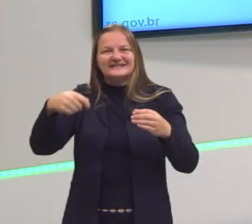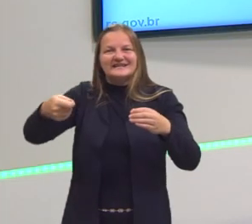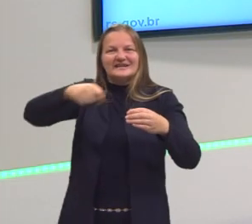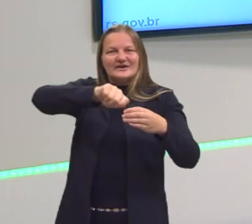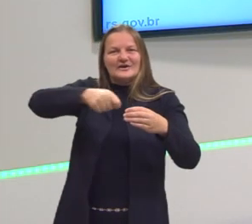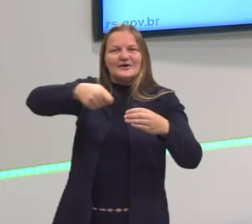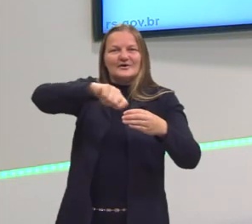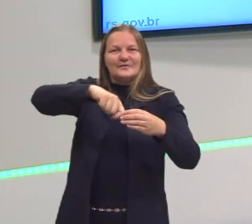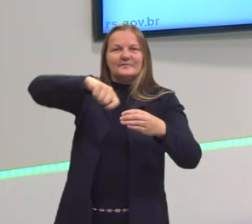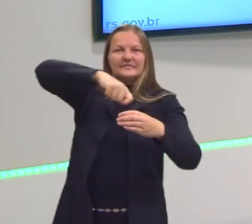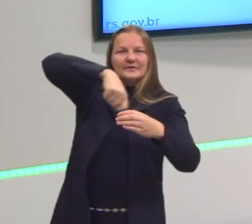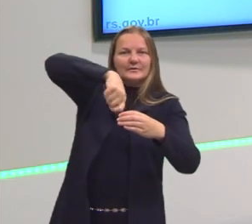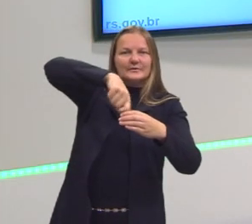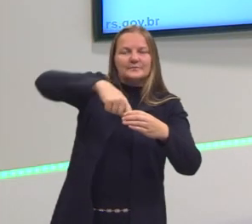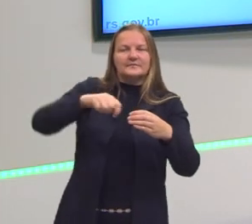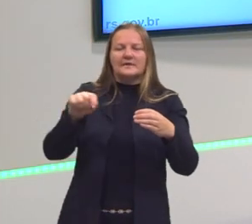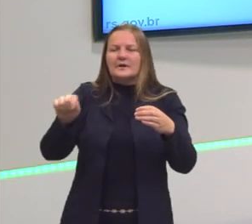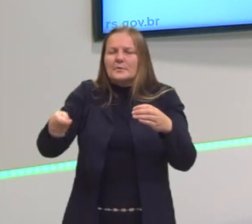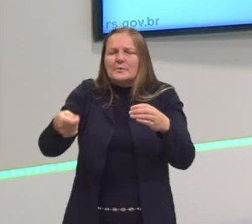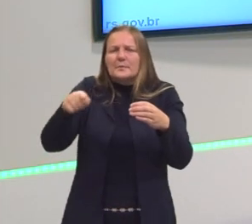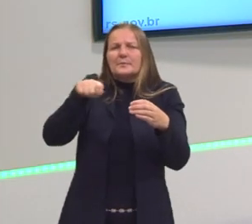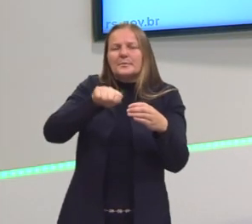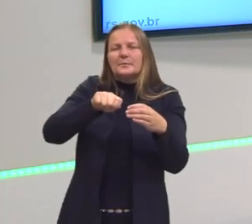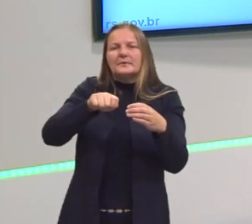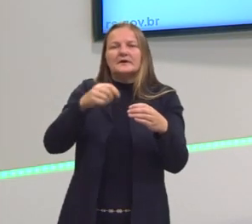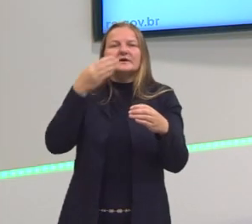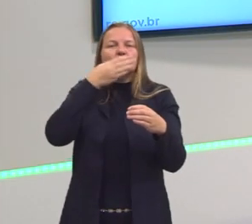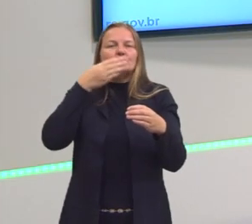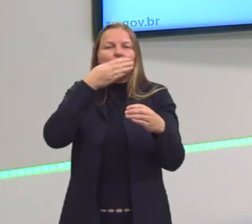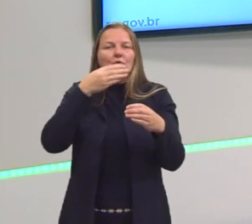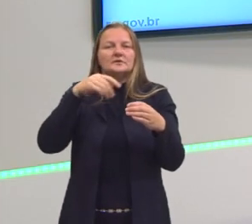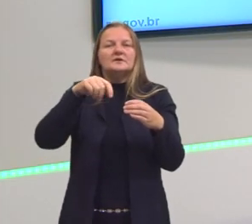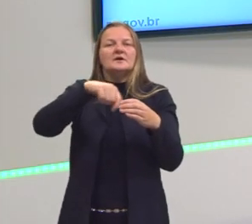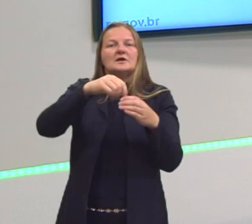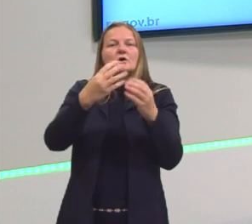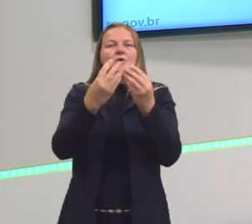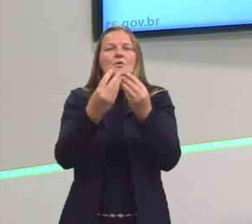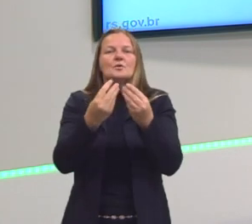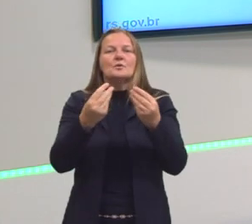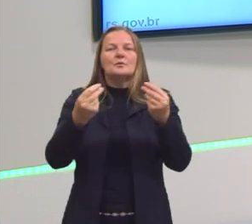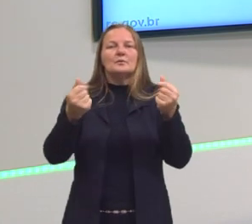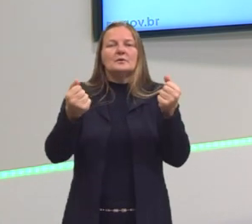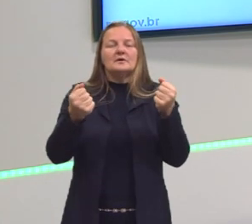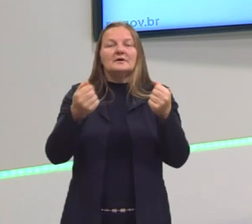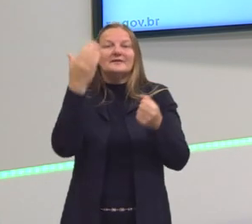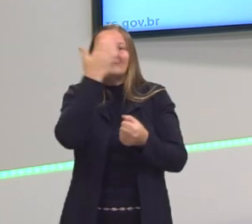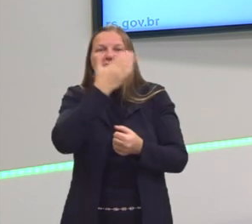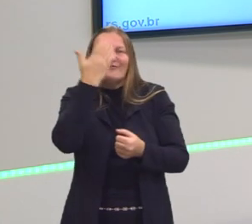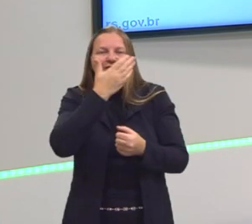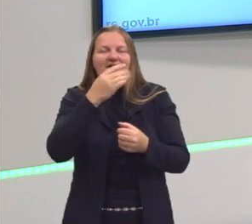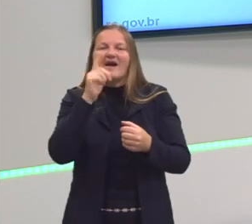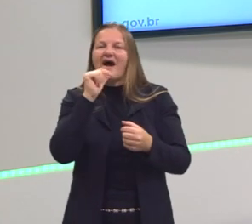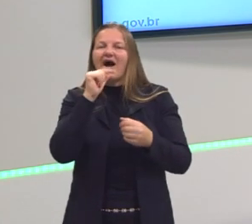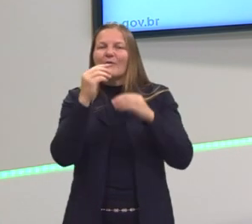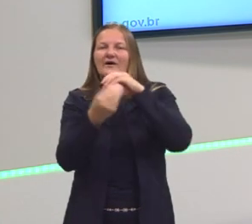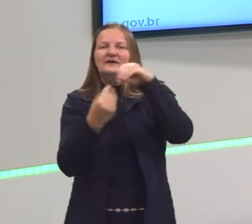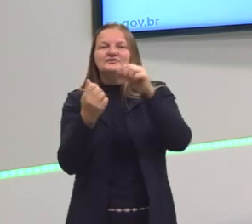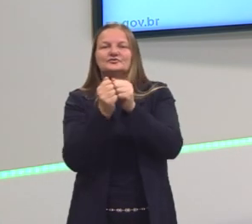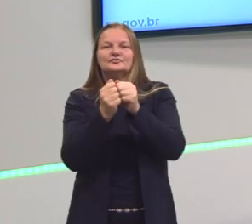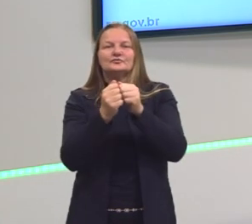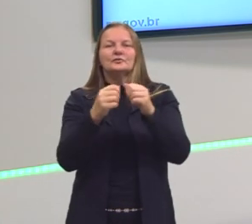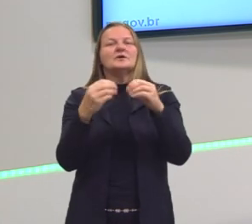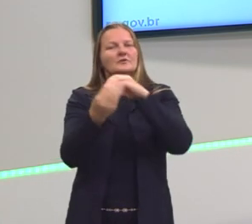coloco uma pequena quantidade de açúcar, eu consigo dissolver ele. Eu não enxergo o açúcar na água, ele fica